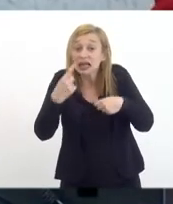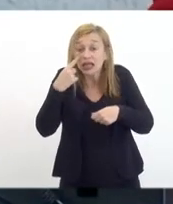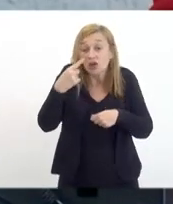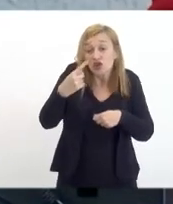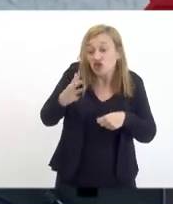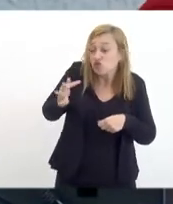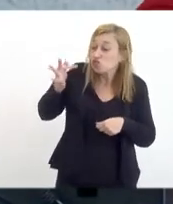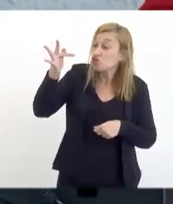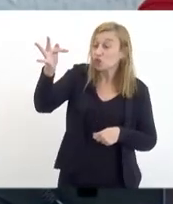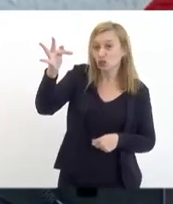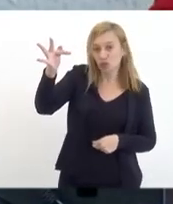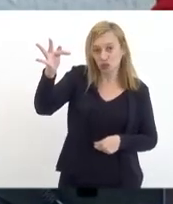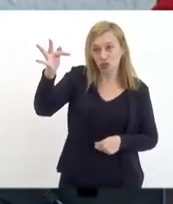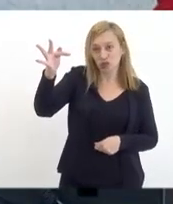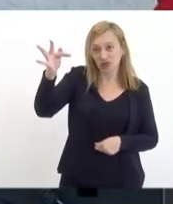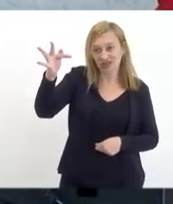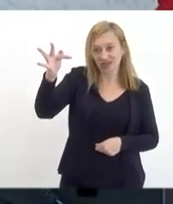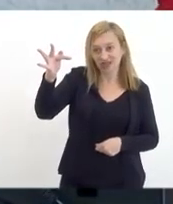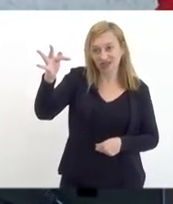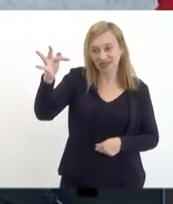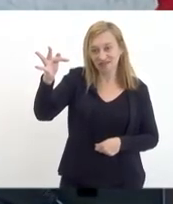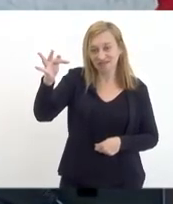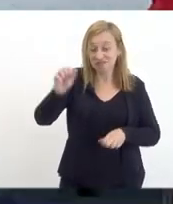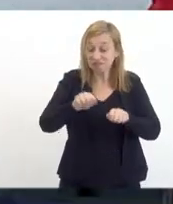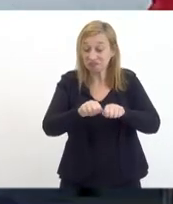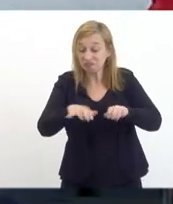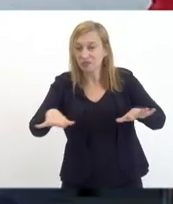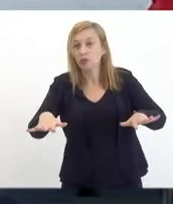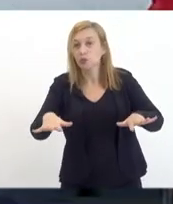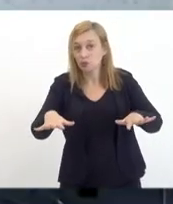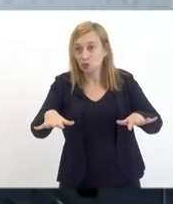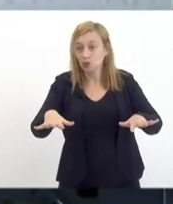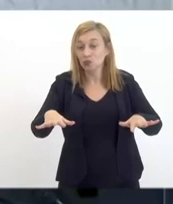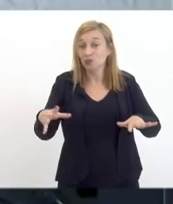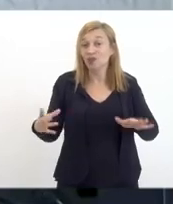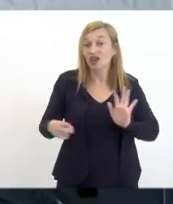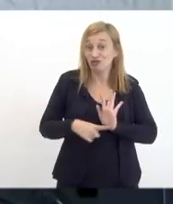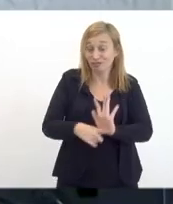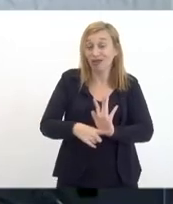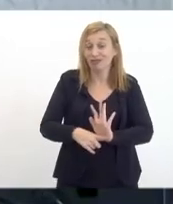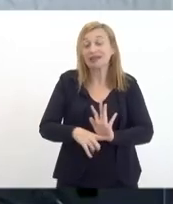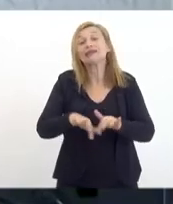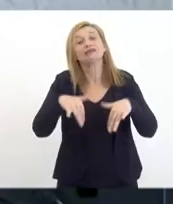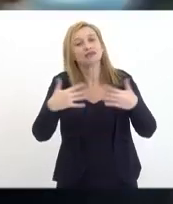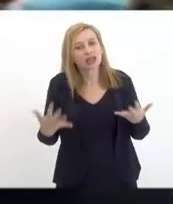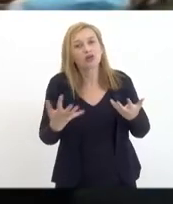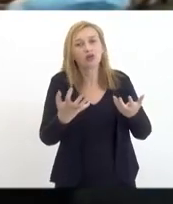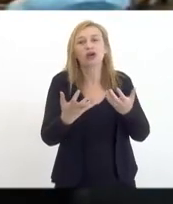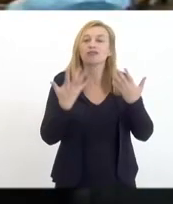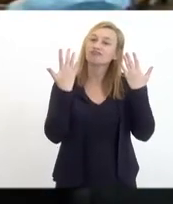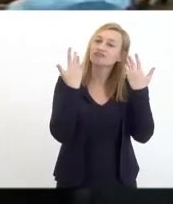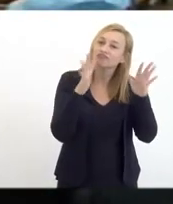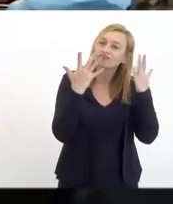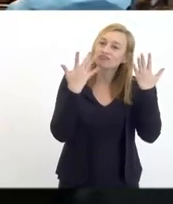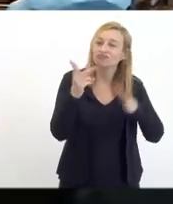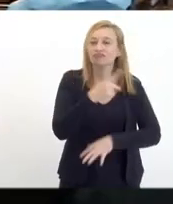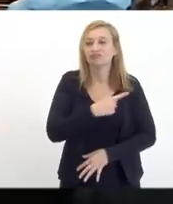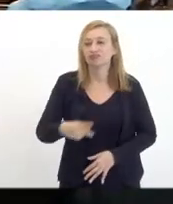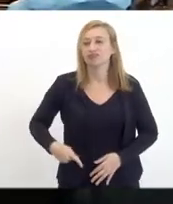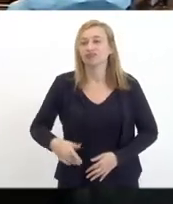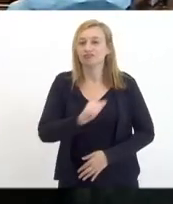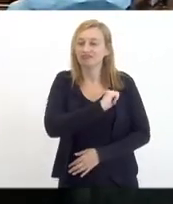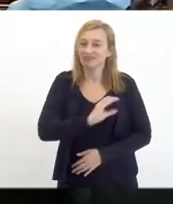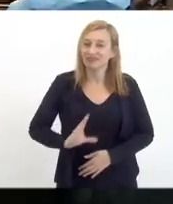futura igual tivemos a essa pandemia ser socorrido então eu quero parabenizar o presidente André